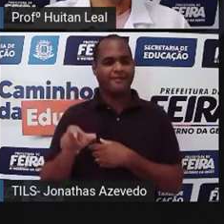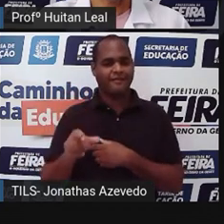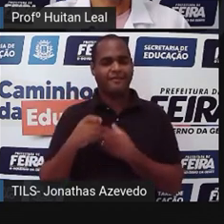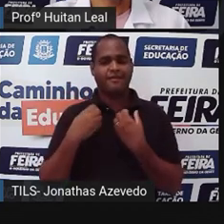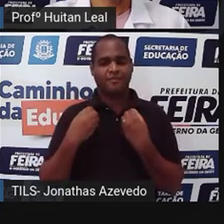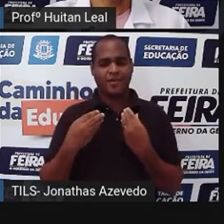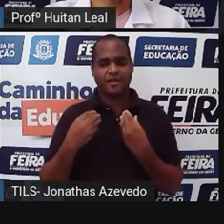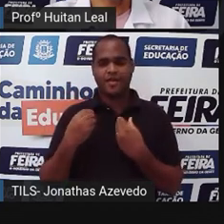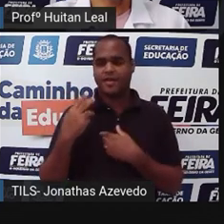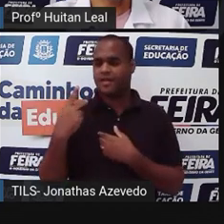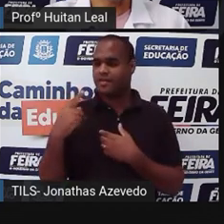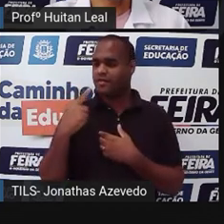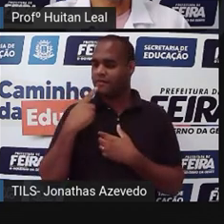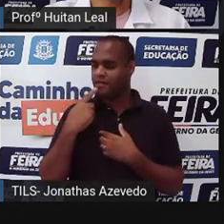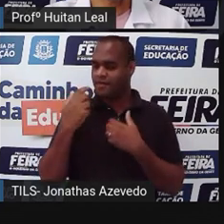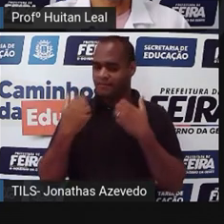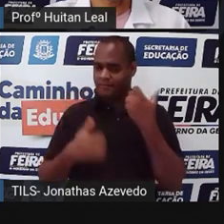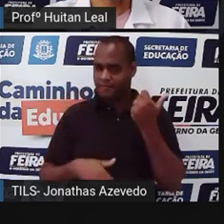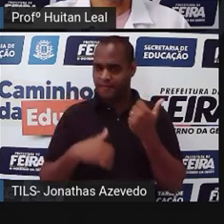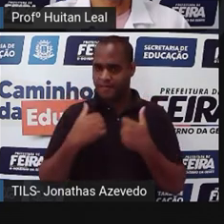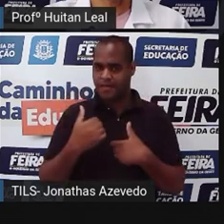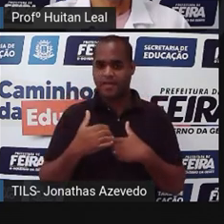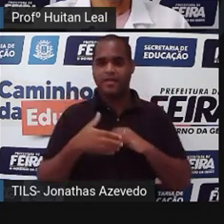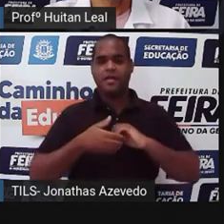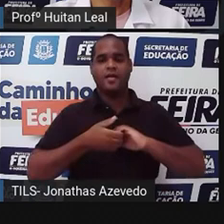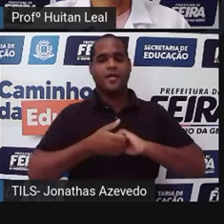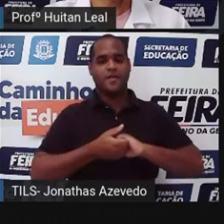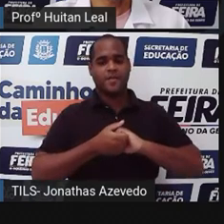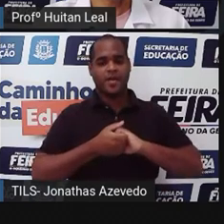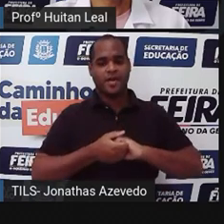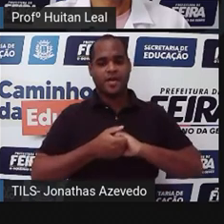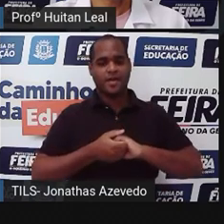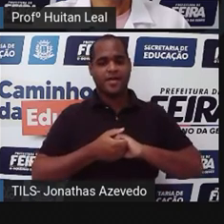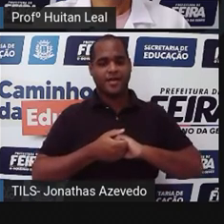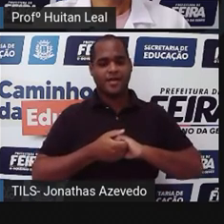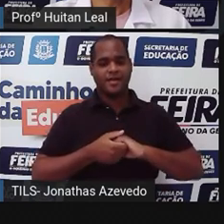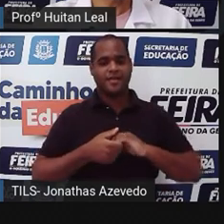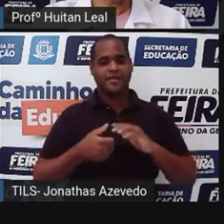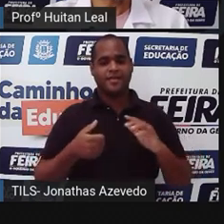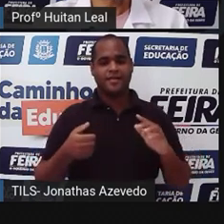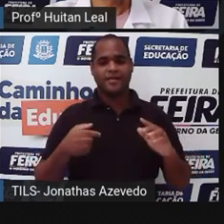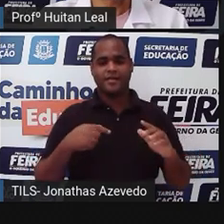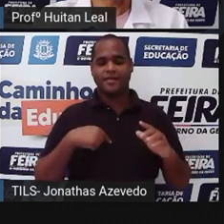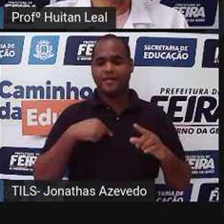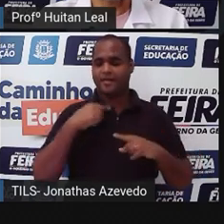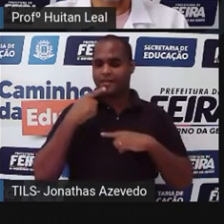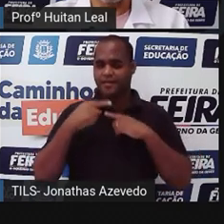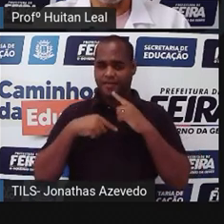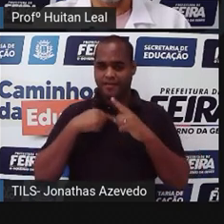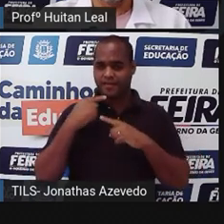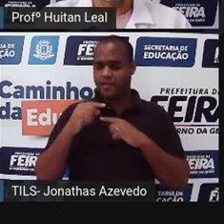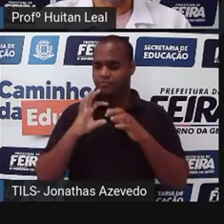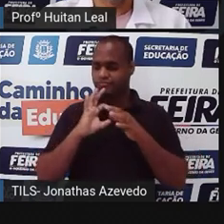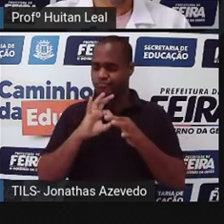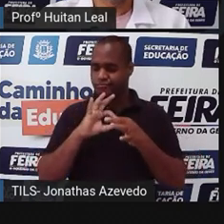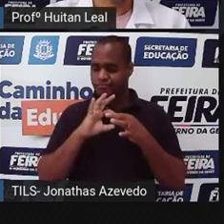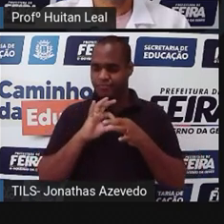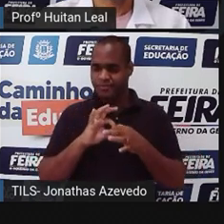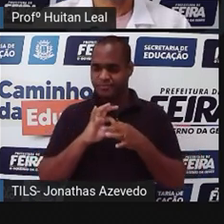exclamaram mutuamente ao apertarem-se as mãos. Desde então, não mais se separaram.